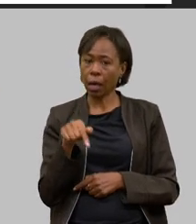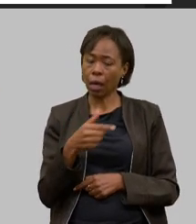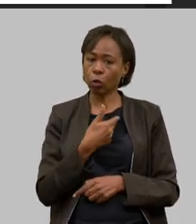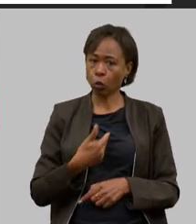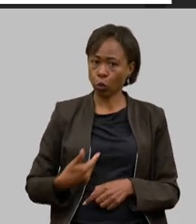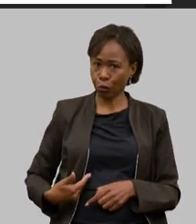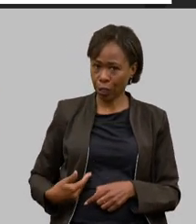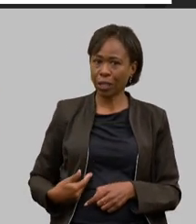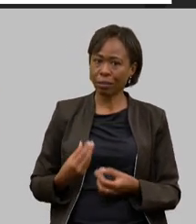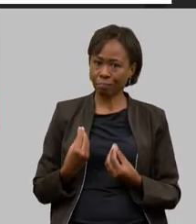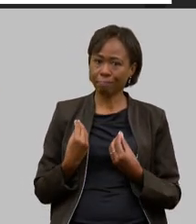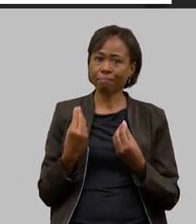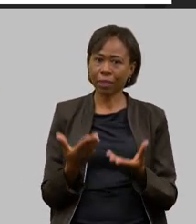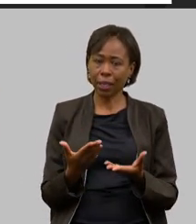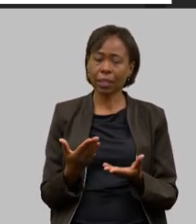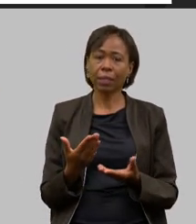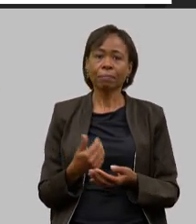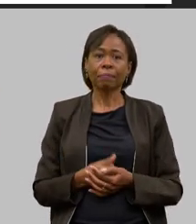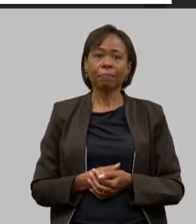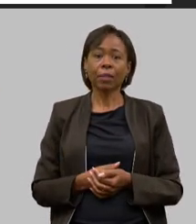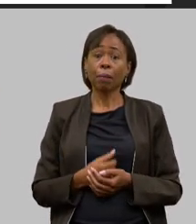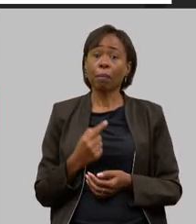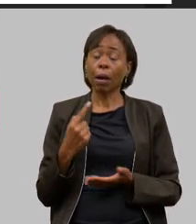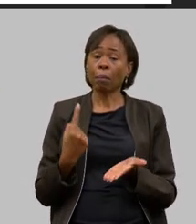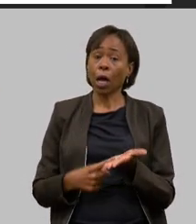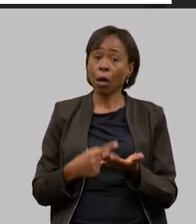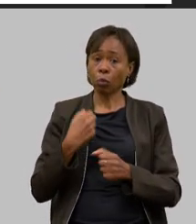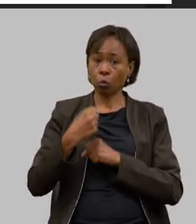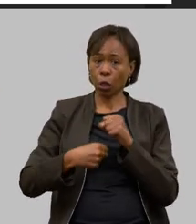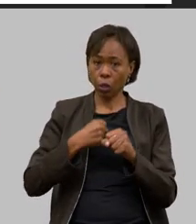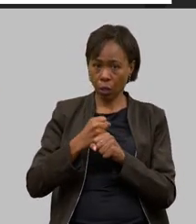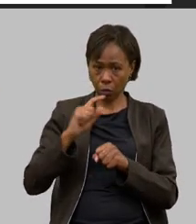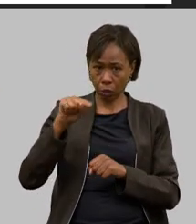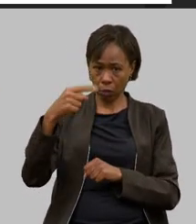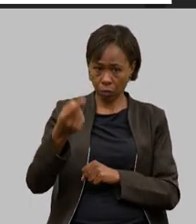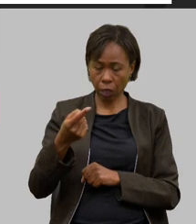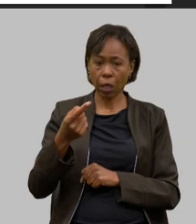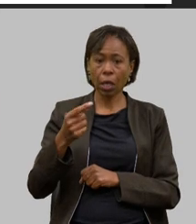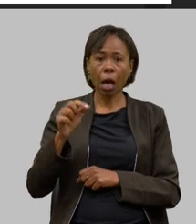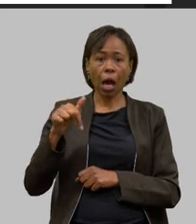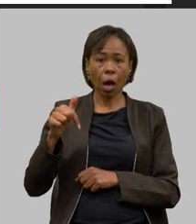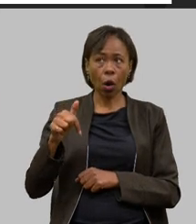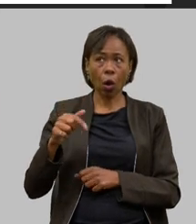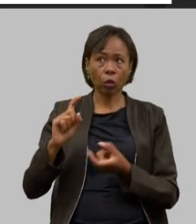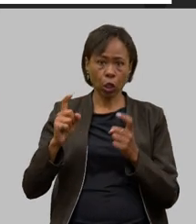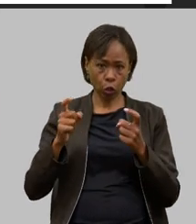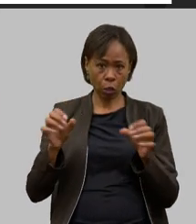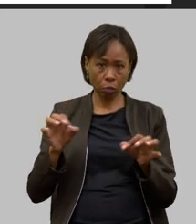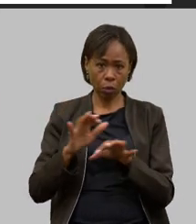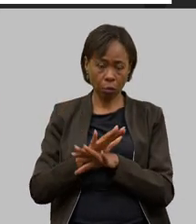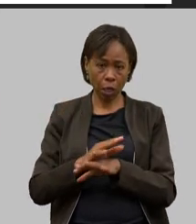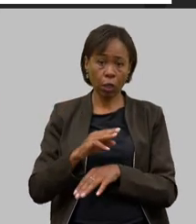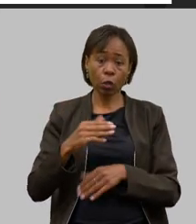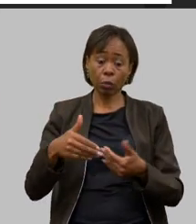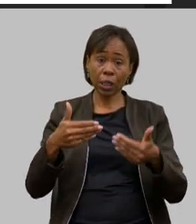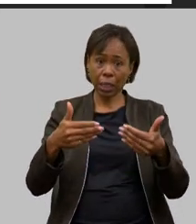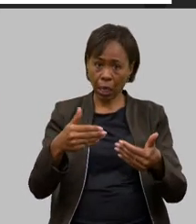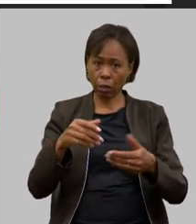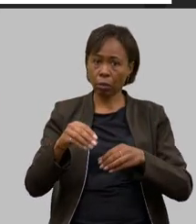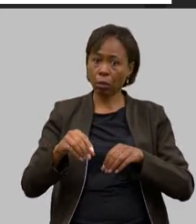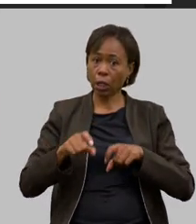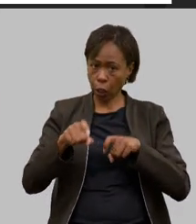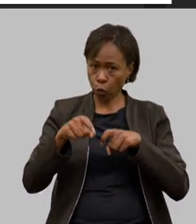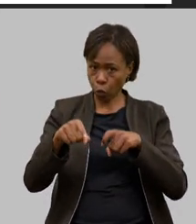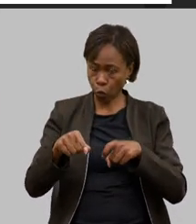sanidade está marcado para ano que vem no meio do ano nós vamos terminar agora o pleito foi decidido pelo Ministério da Agricultura que nós vamos seguir